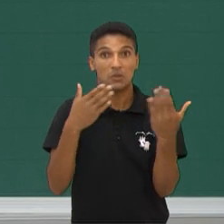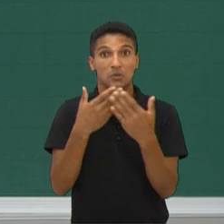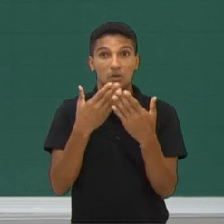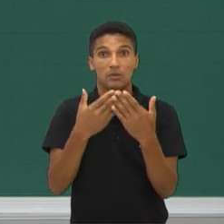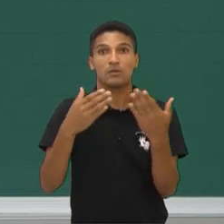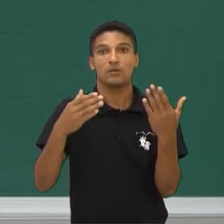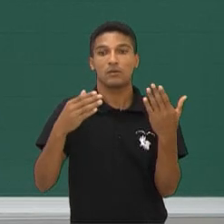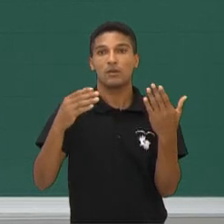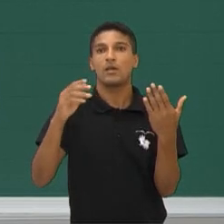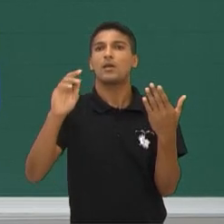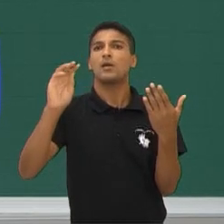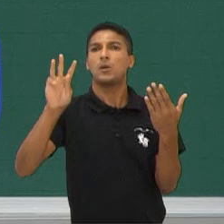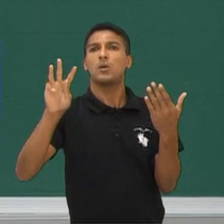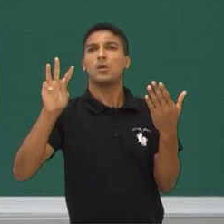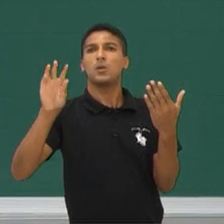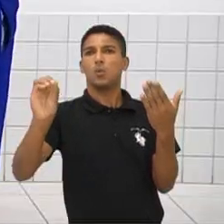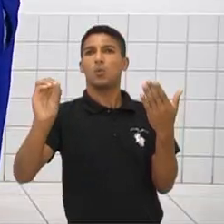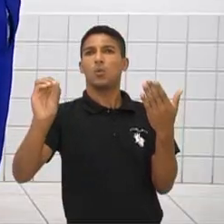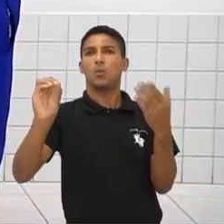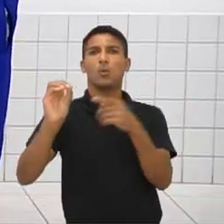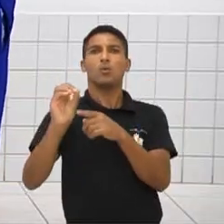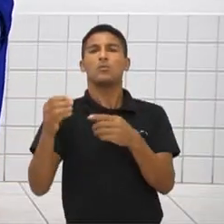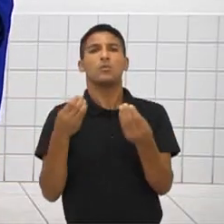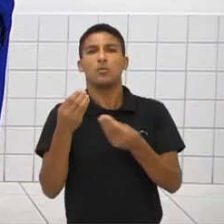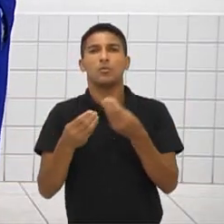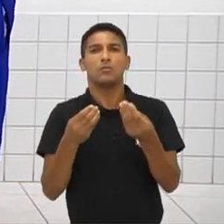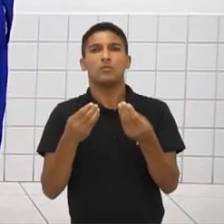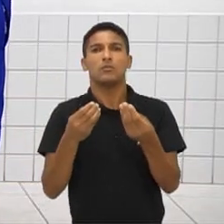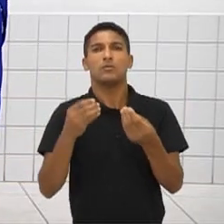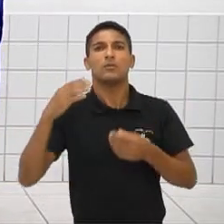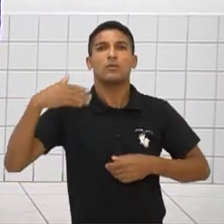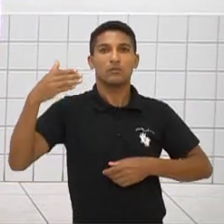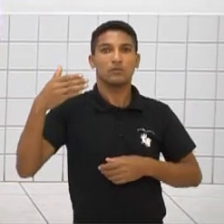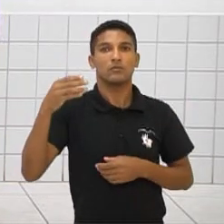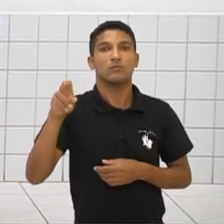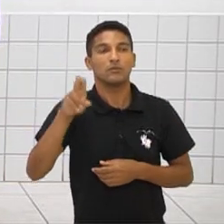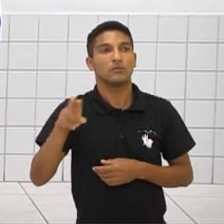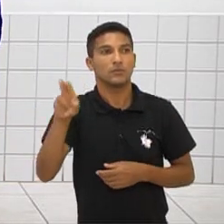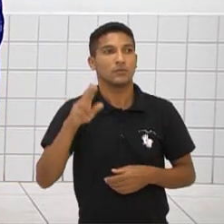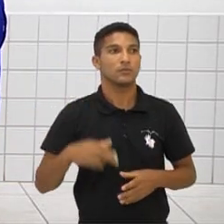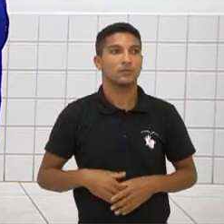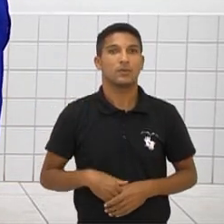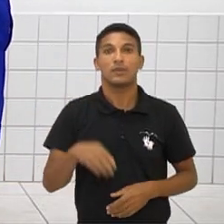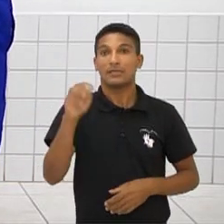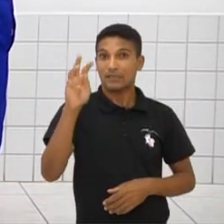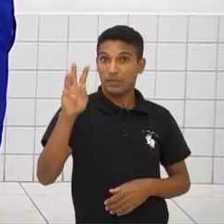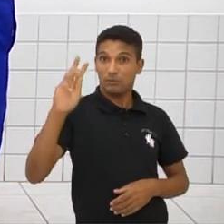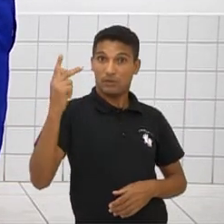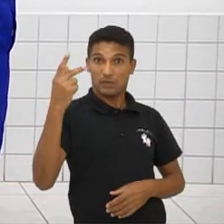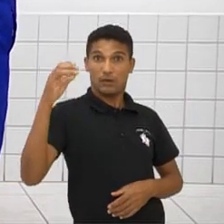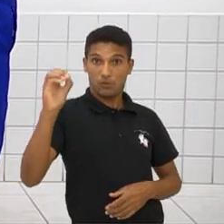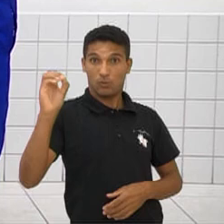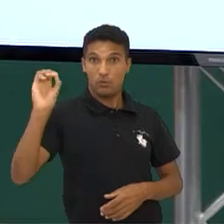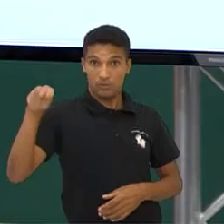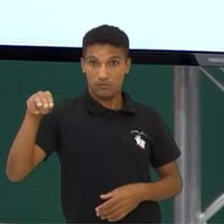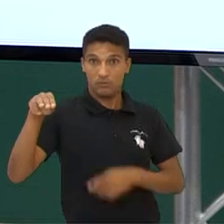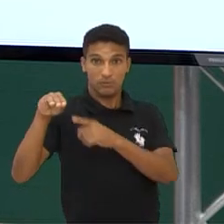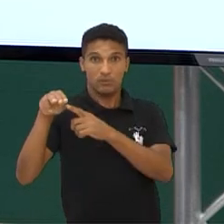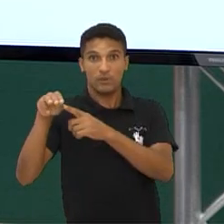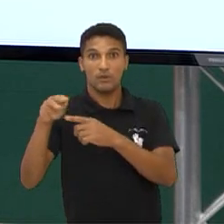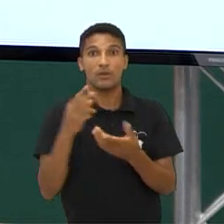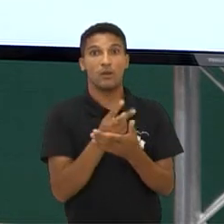whom. Quando que ele é usado? O whom? Isso. Ah, o W-H-O-M. Ele é o mesmo que whom.